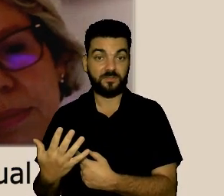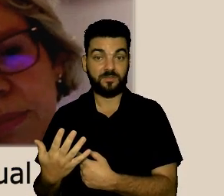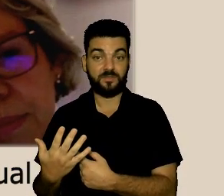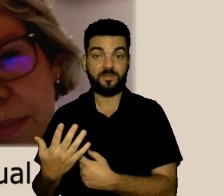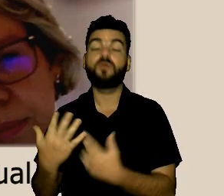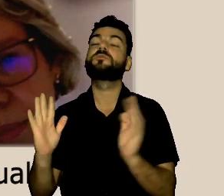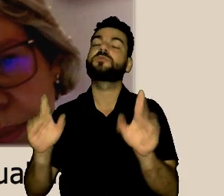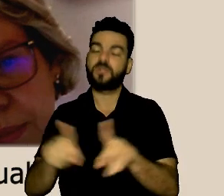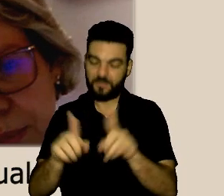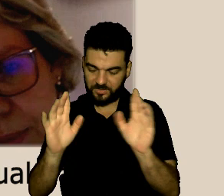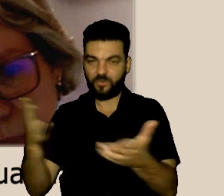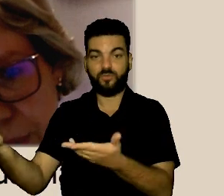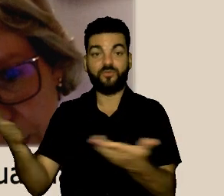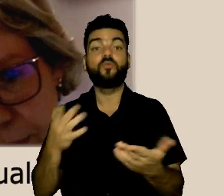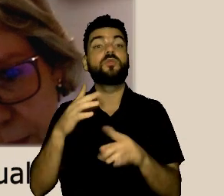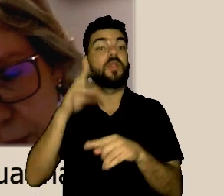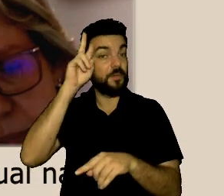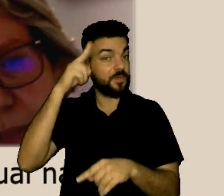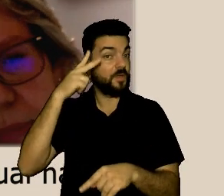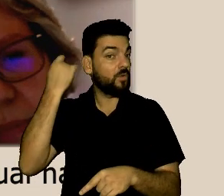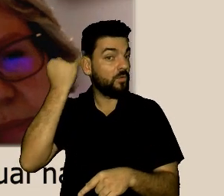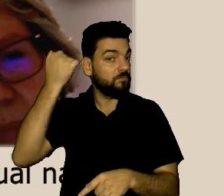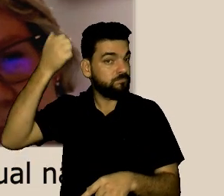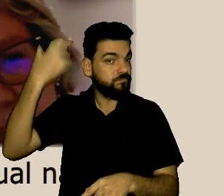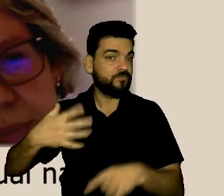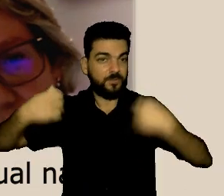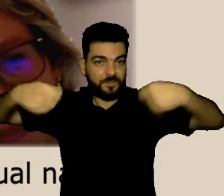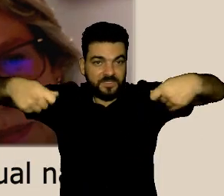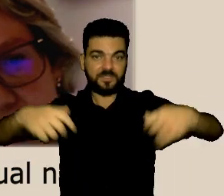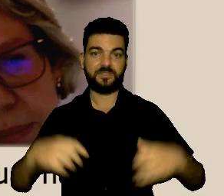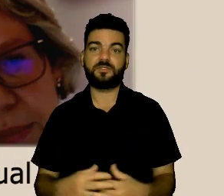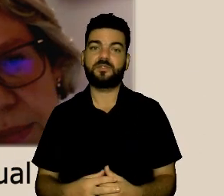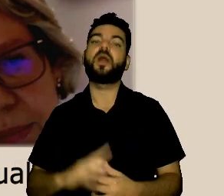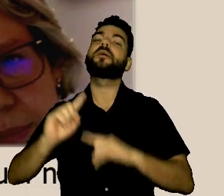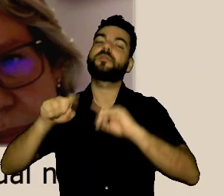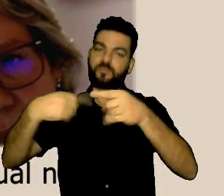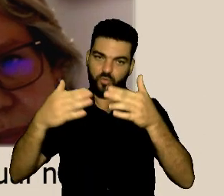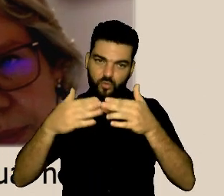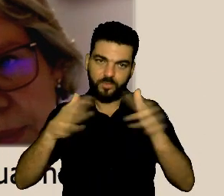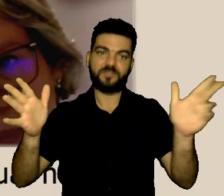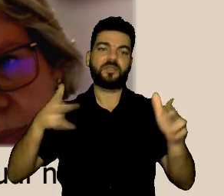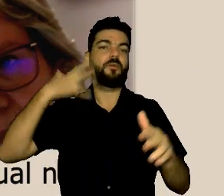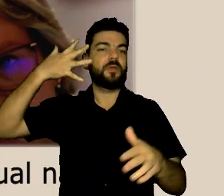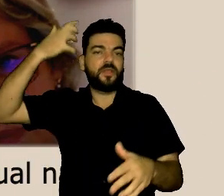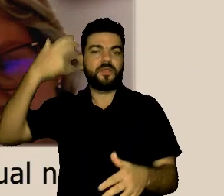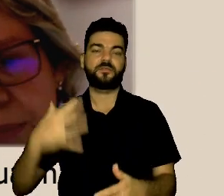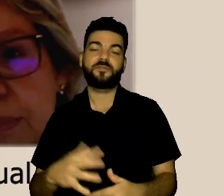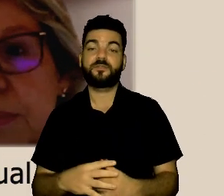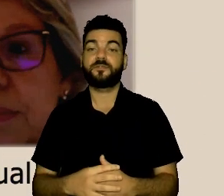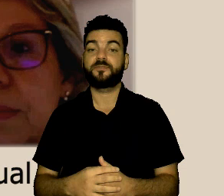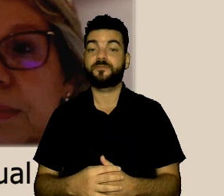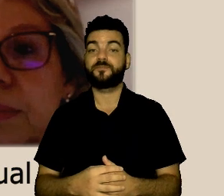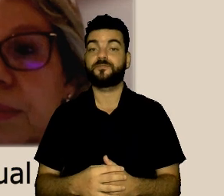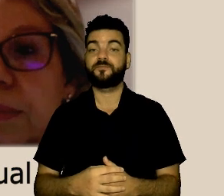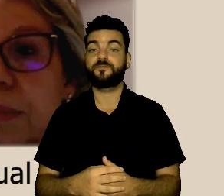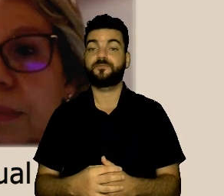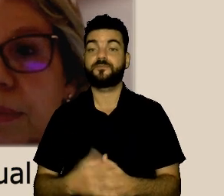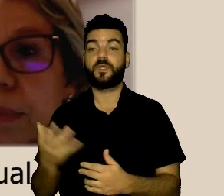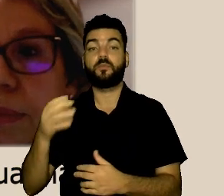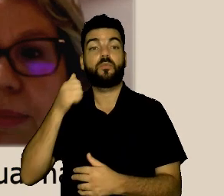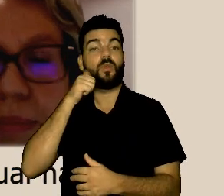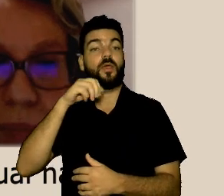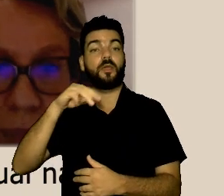depois proferir a sua exposição, a Maria Lumena Sampaio, que é ouvidora geral do município de São